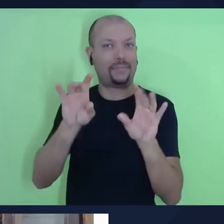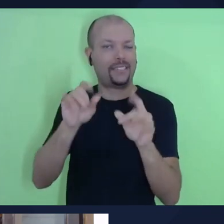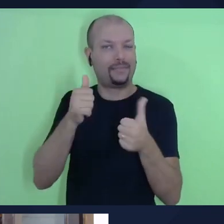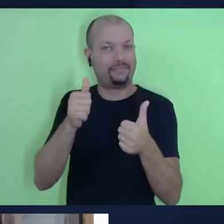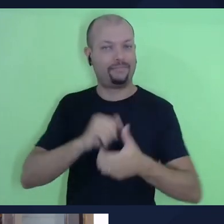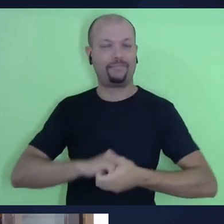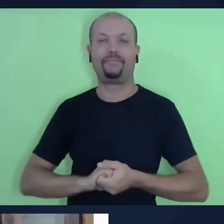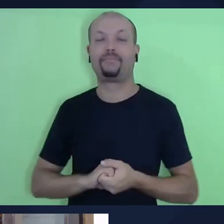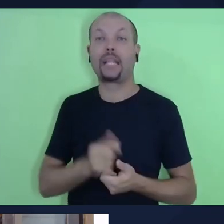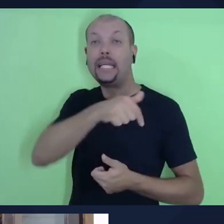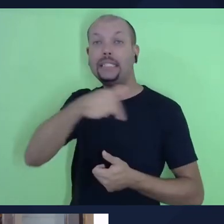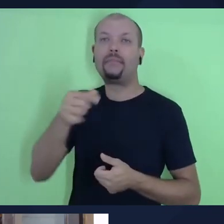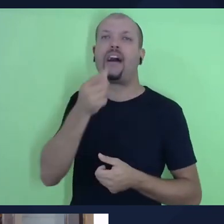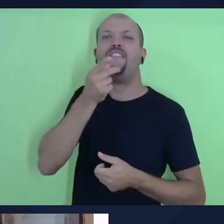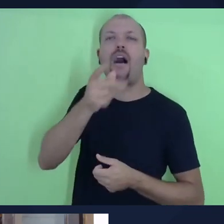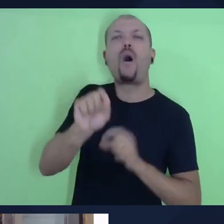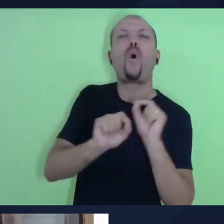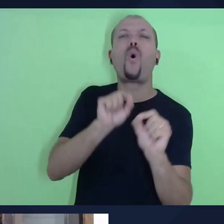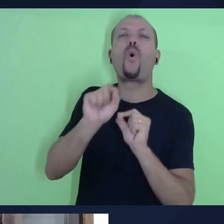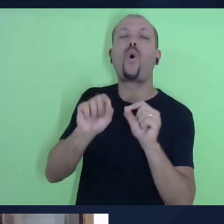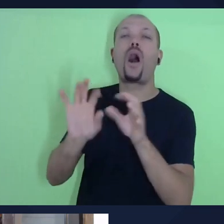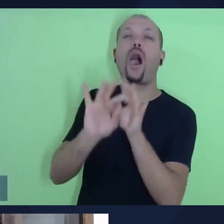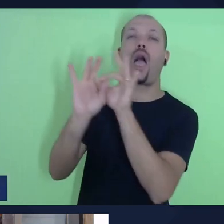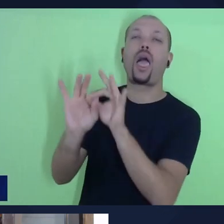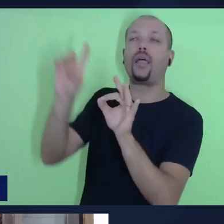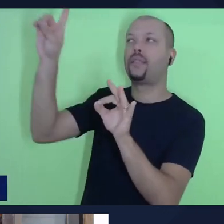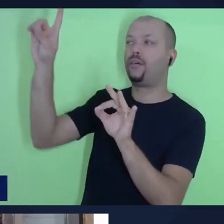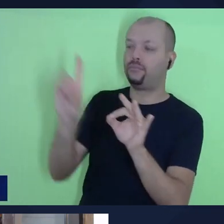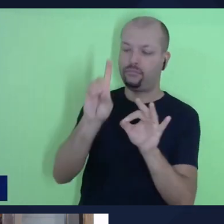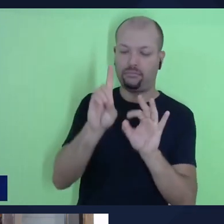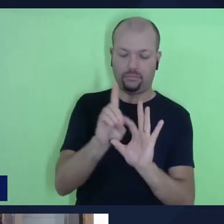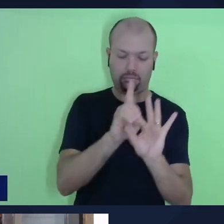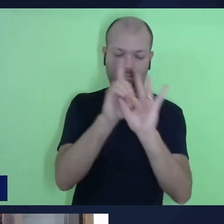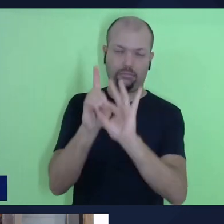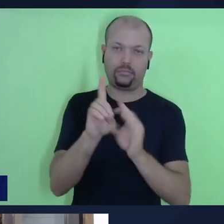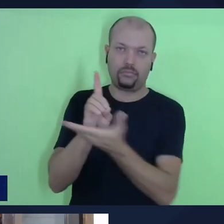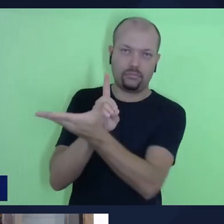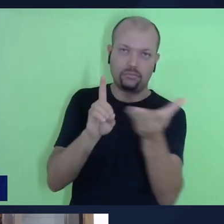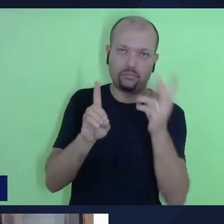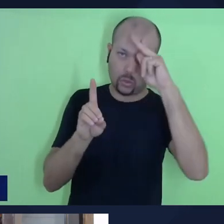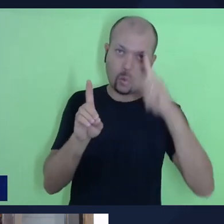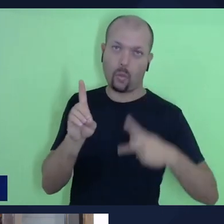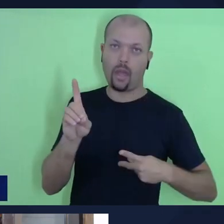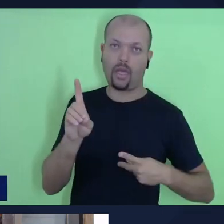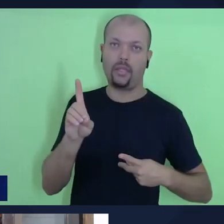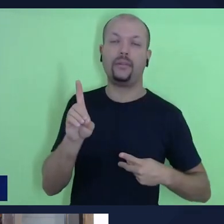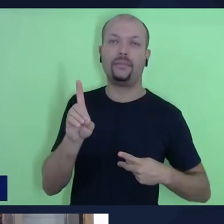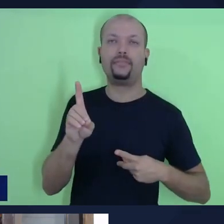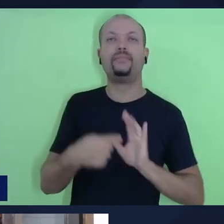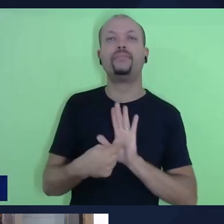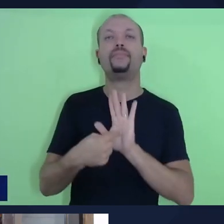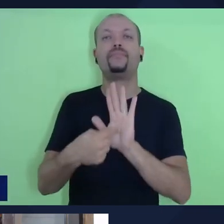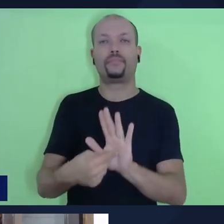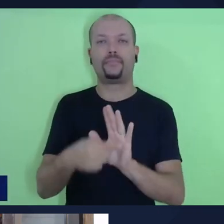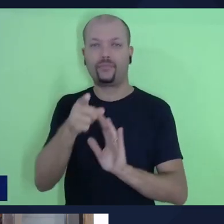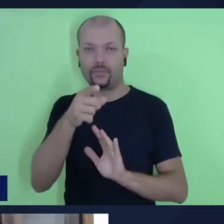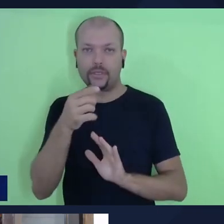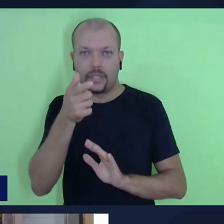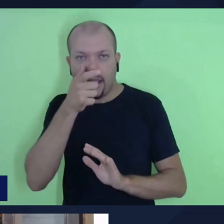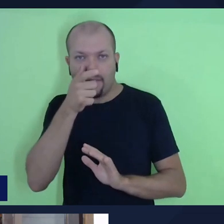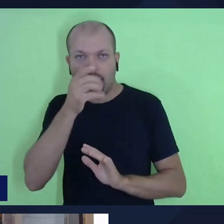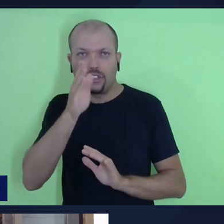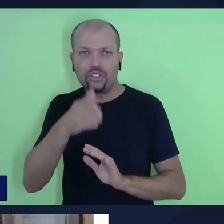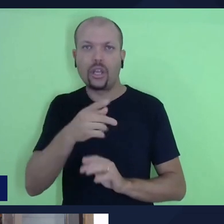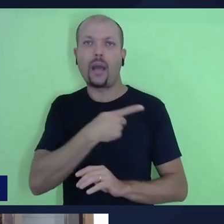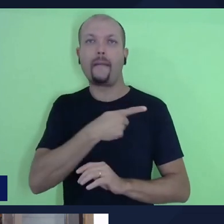alianças de Deus conosco e pra isso eu quero apresentar aqui, e você já está vendo, o pastor